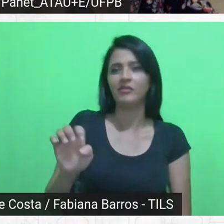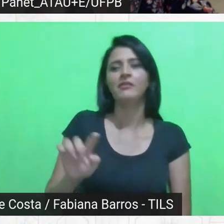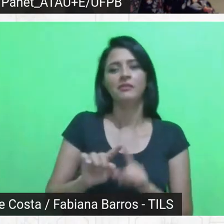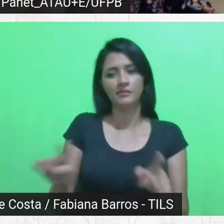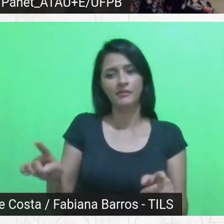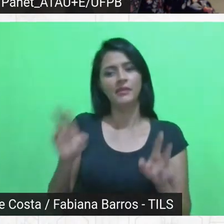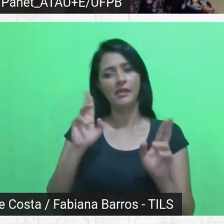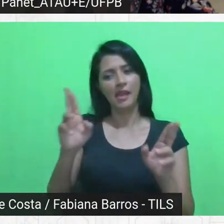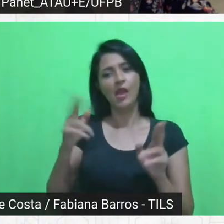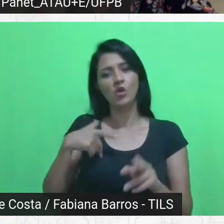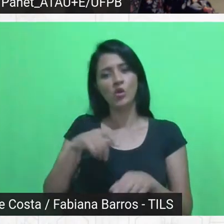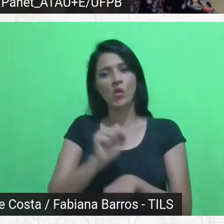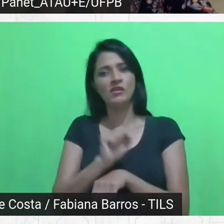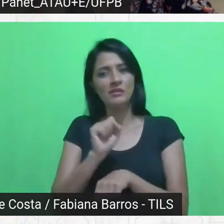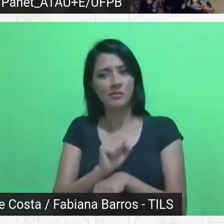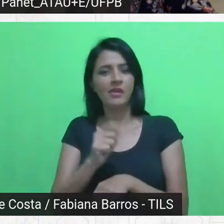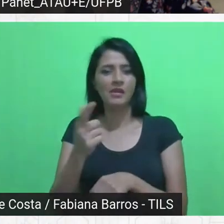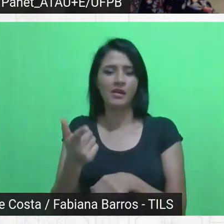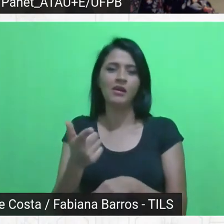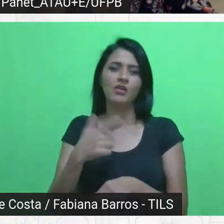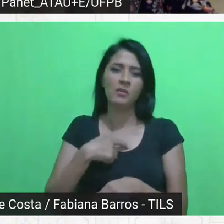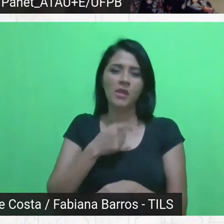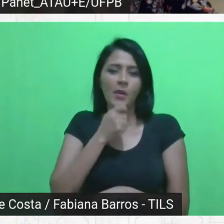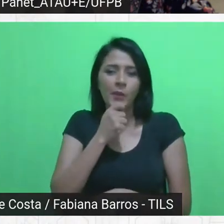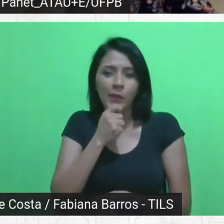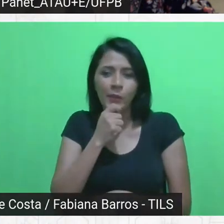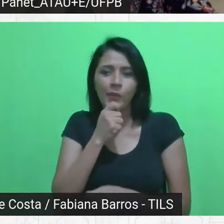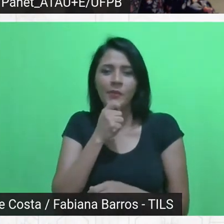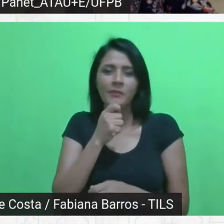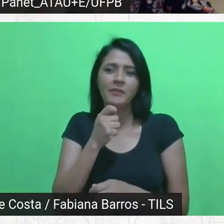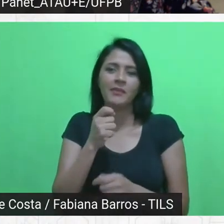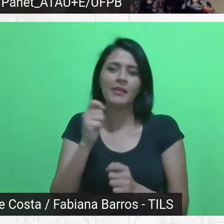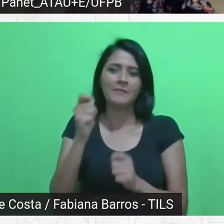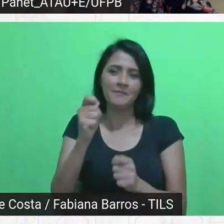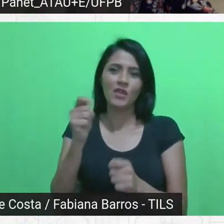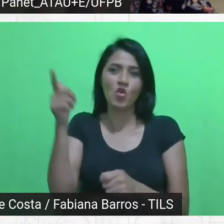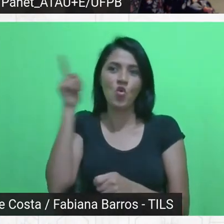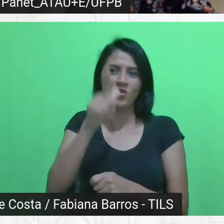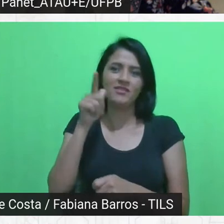fitinha do bom fim dar conta dessa perspectiva.